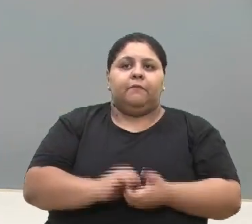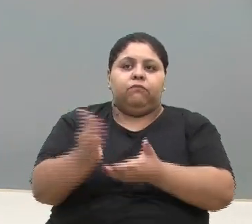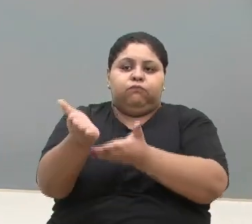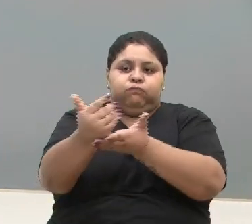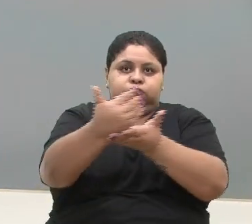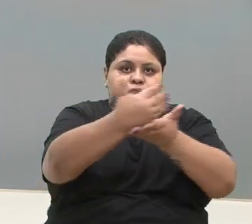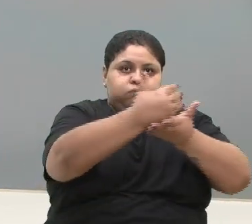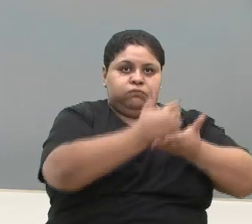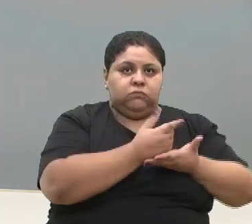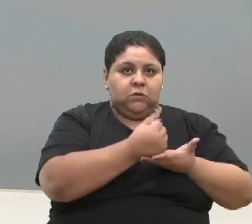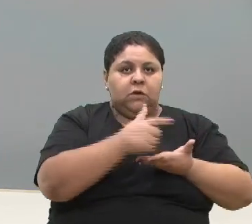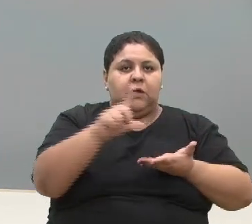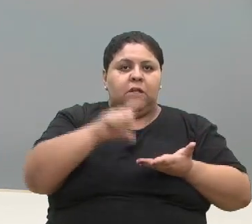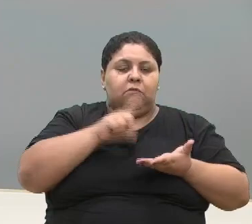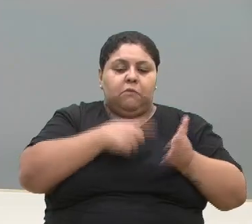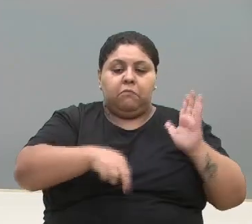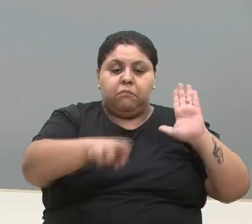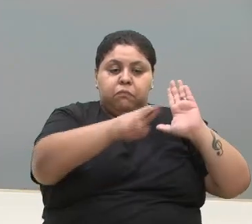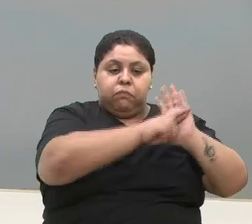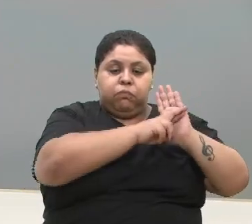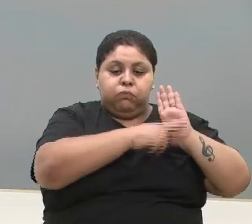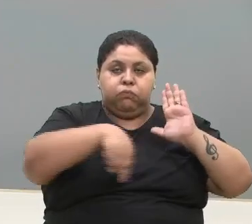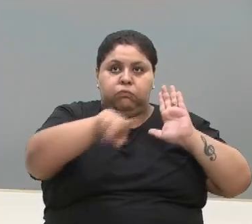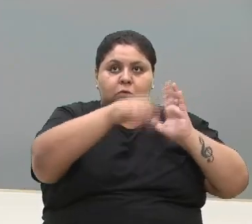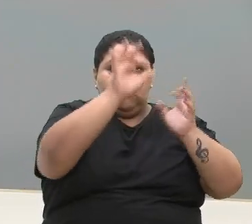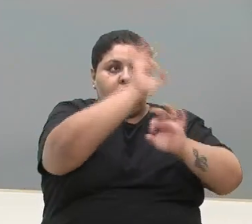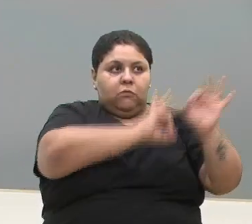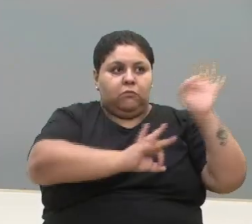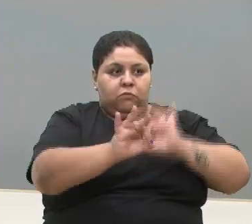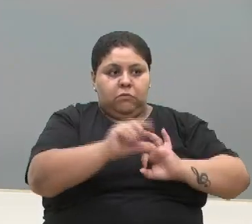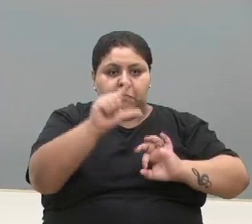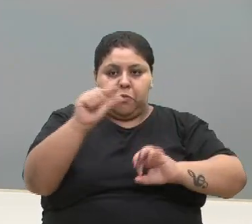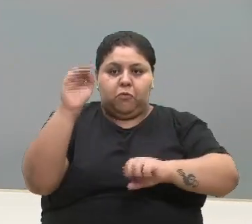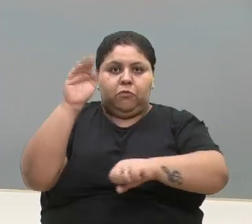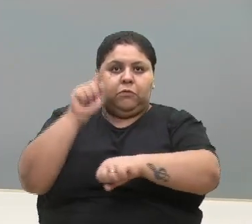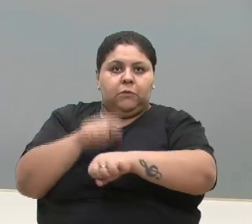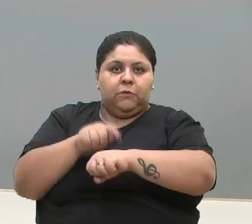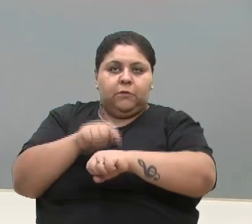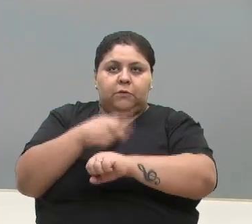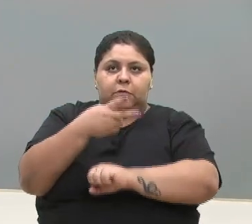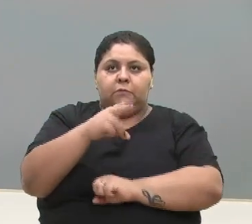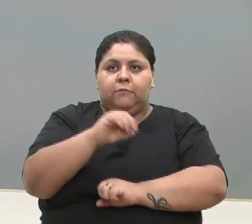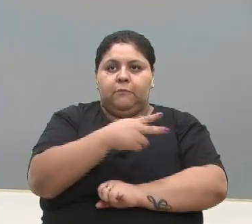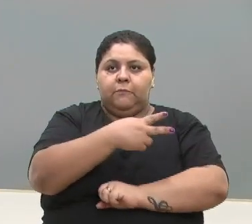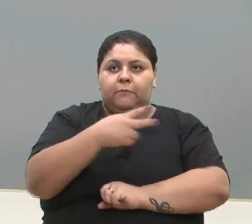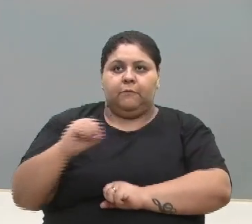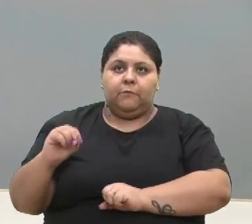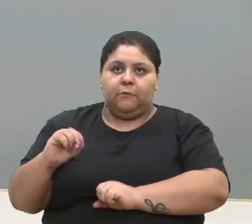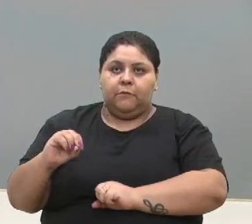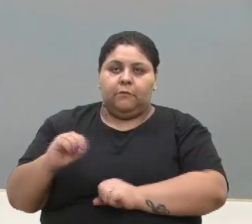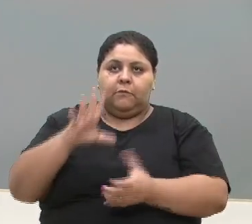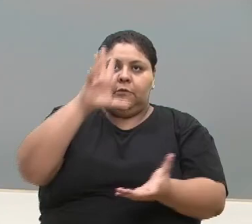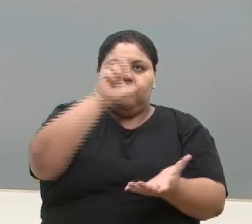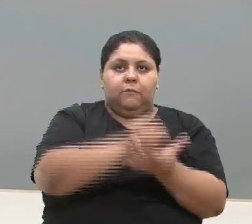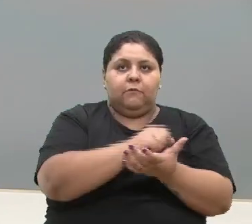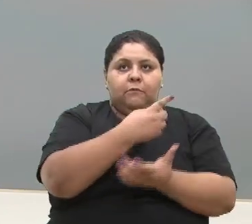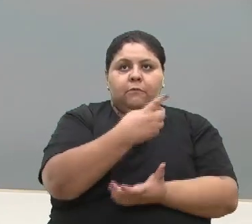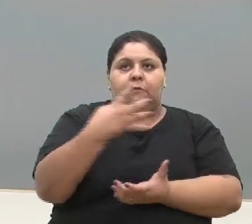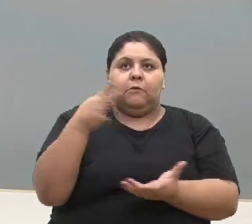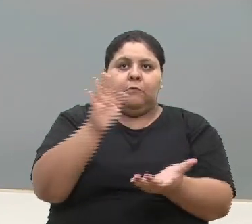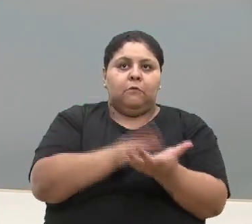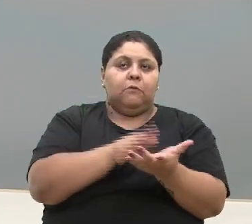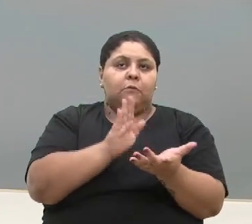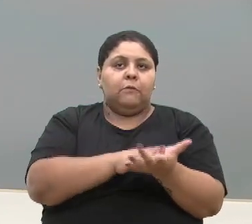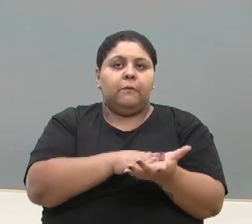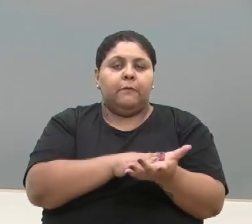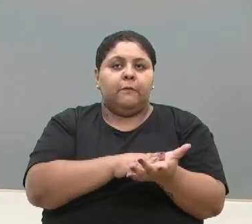recursos, eu tenho aqui um resultado que nós mapeamos agora há bem pouco tempo. Em 2020, foram cadastradas 14 propostas na busca